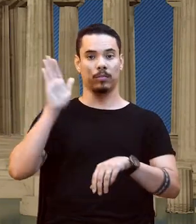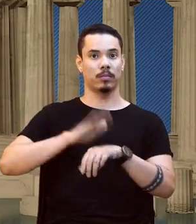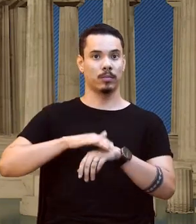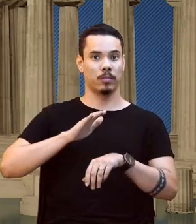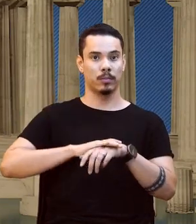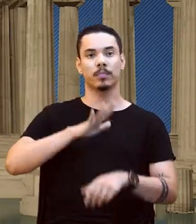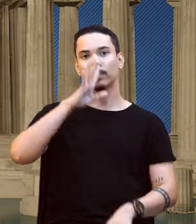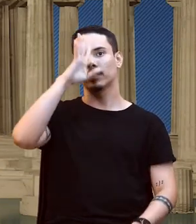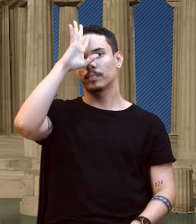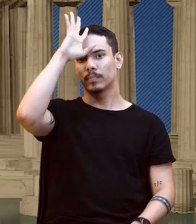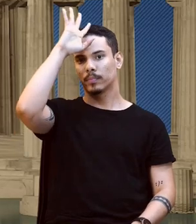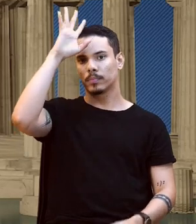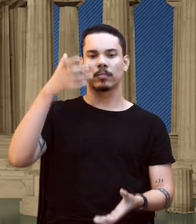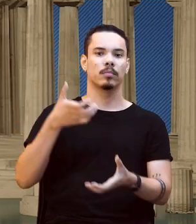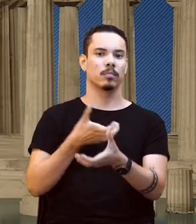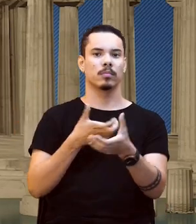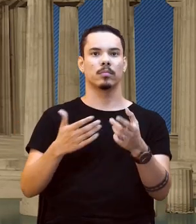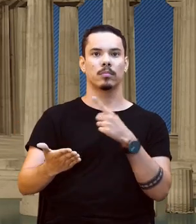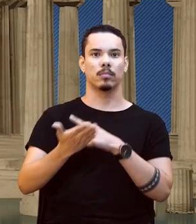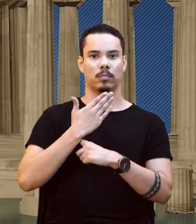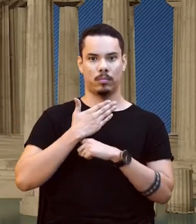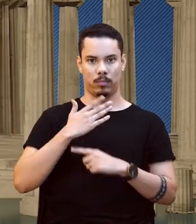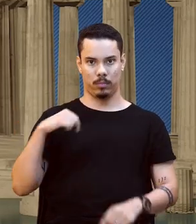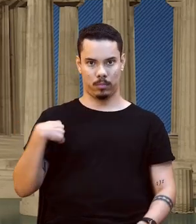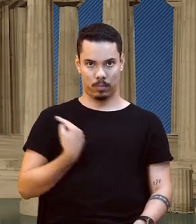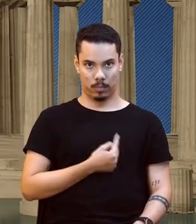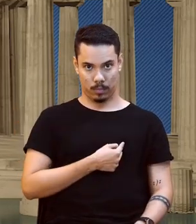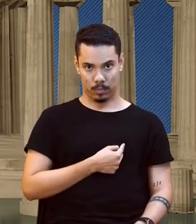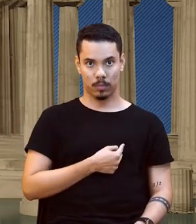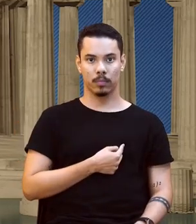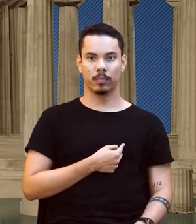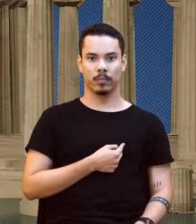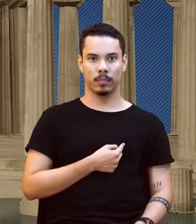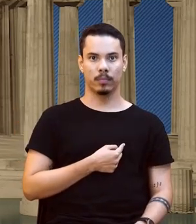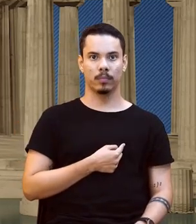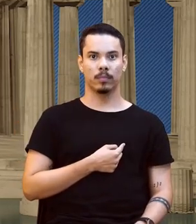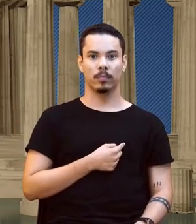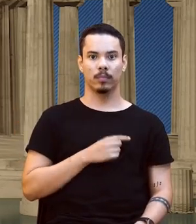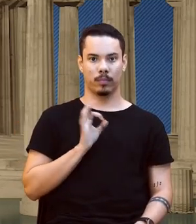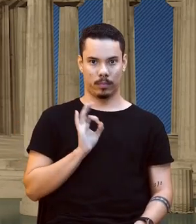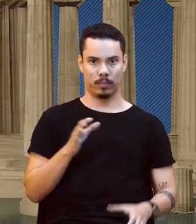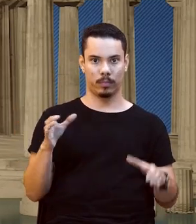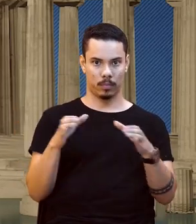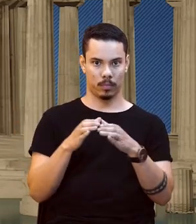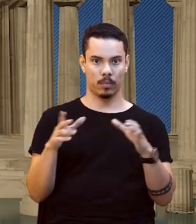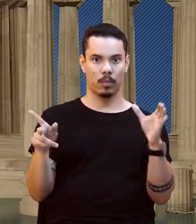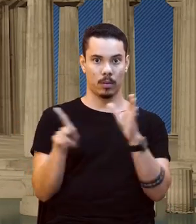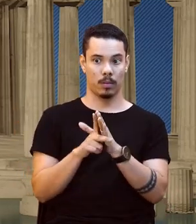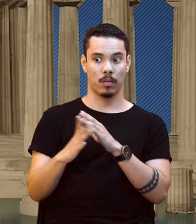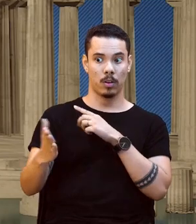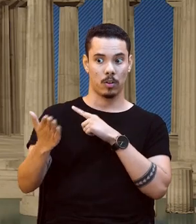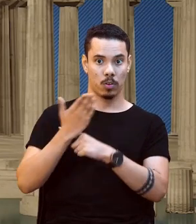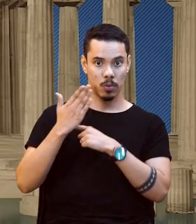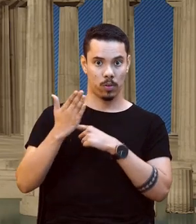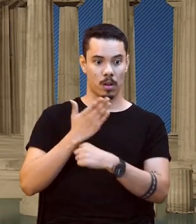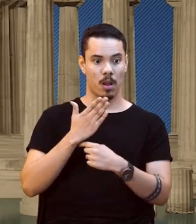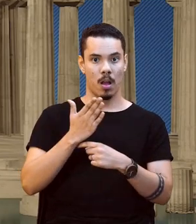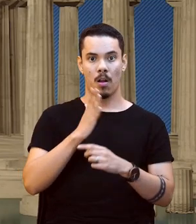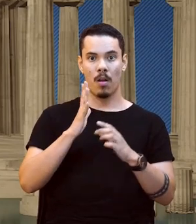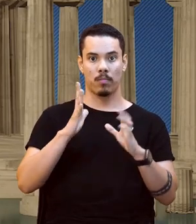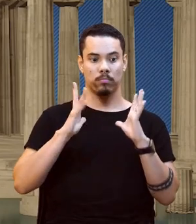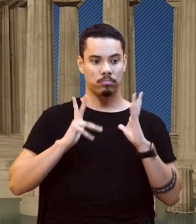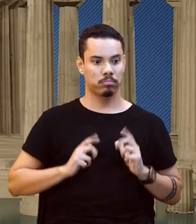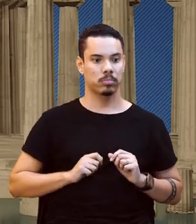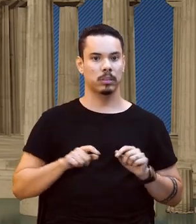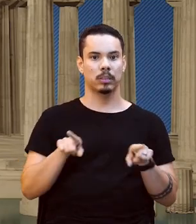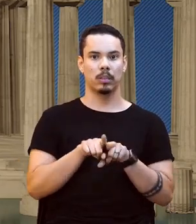os órgãos competentes, no caso, bombeiro ou aquele abrigado, né? De selva para apagar o fogo. Ó,